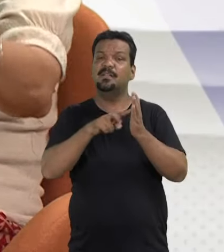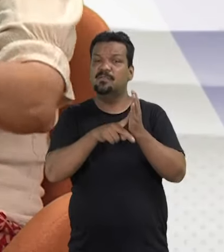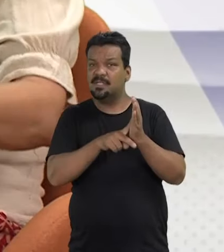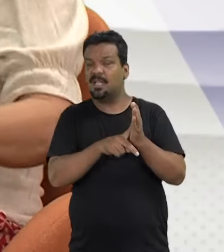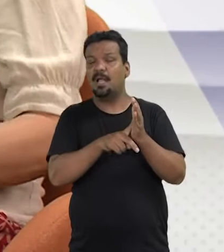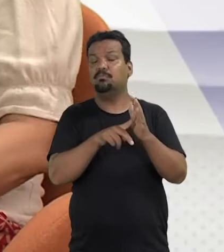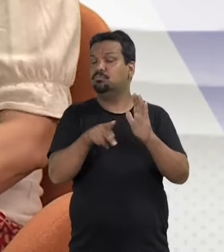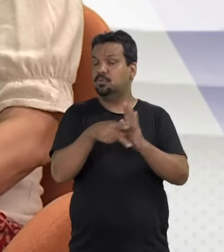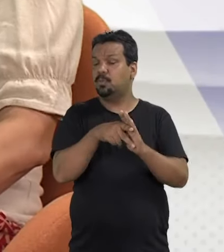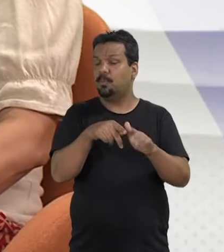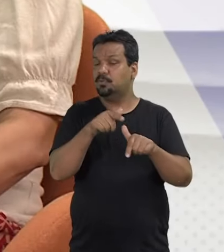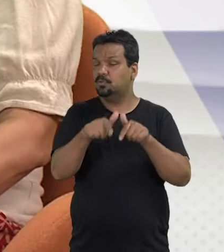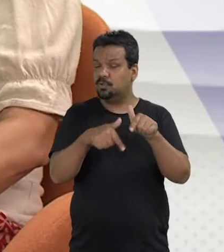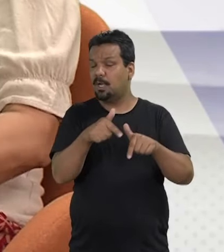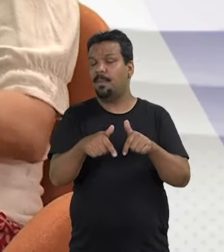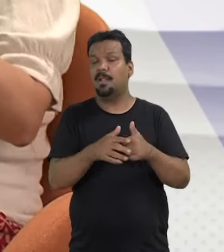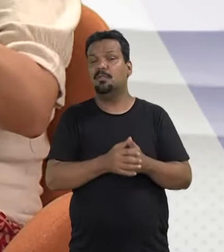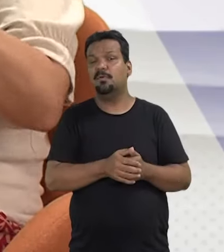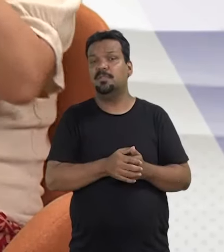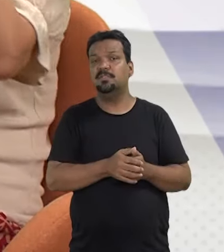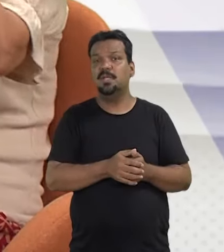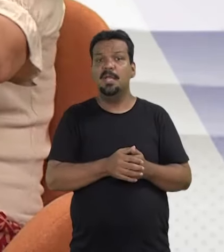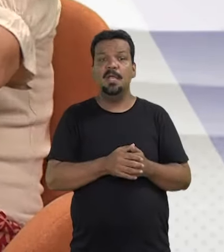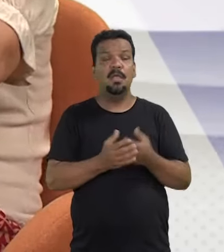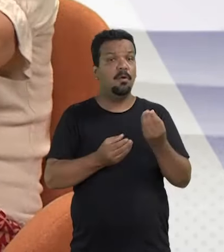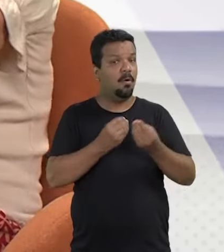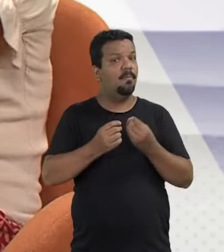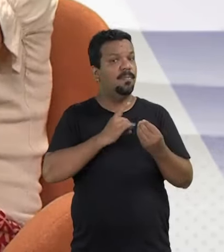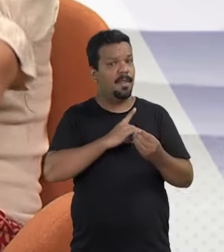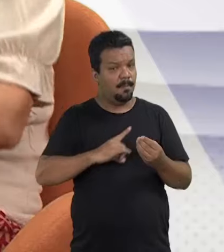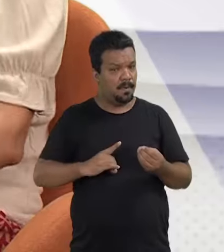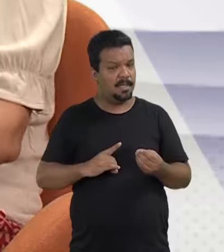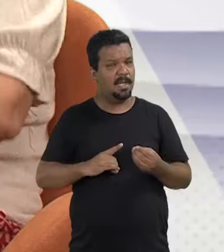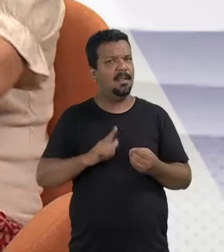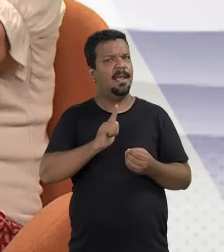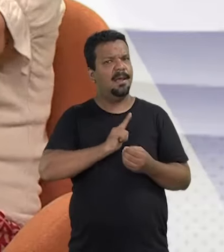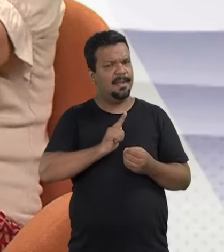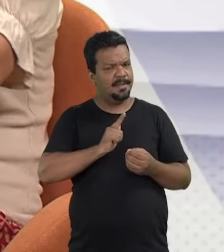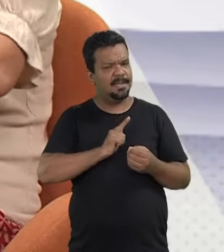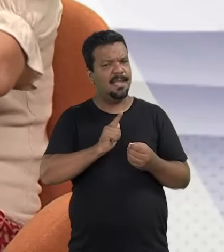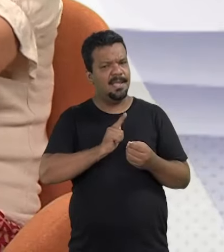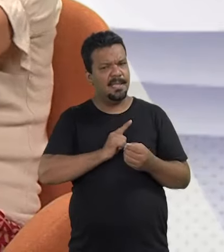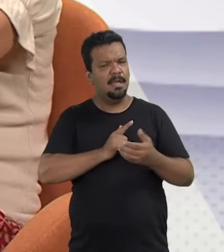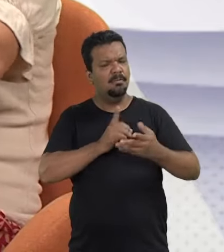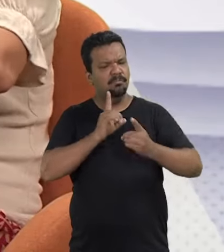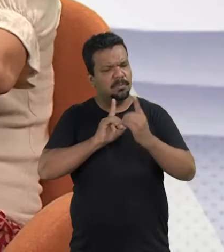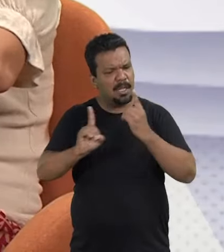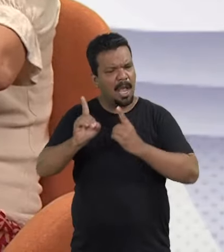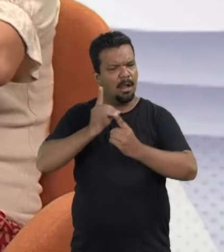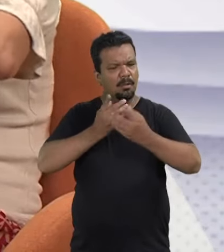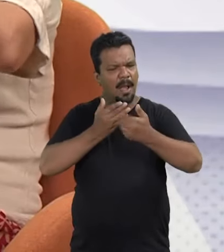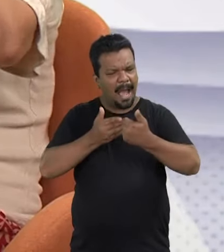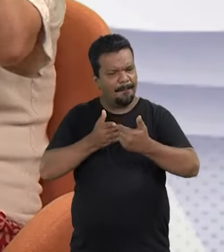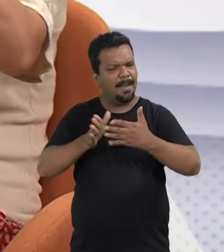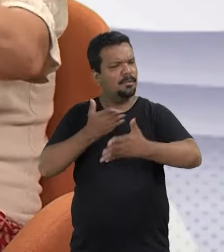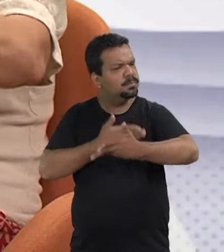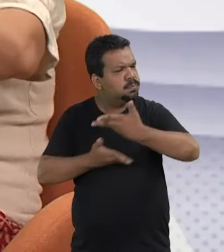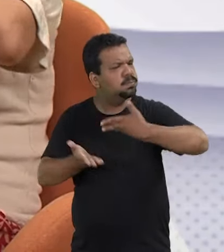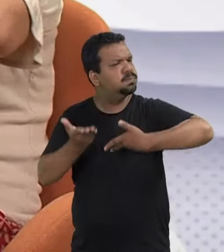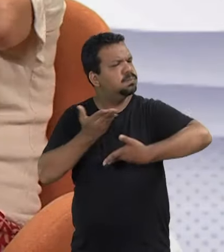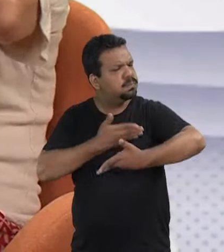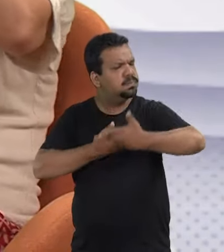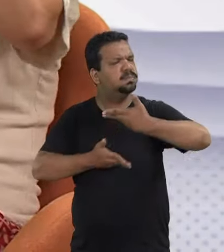presidenta lá do sindicato dos trabalhadores. E a partir disso, como deputada, ela mantém aí um canal aberto de diálogo,